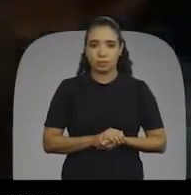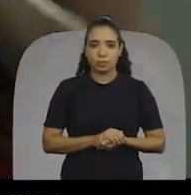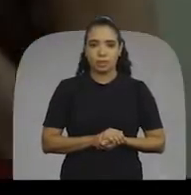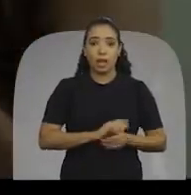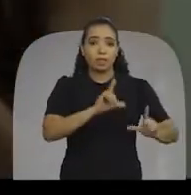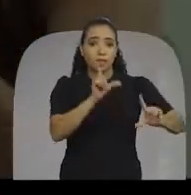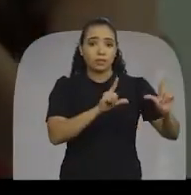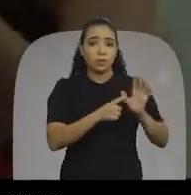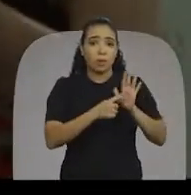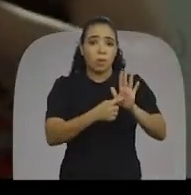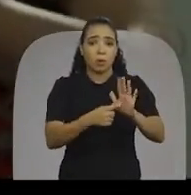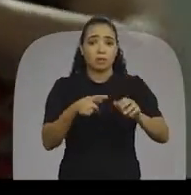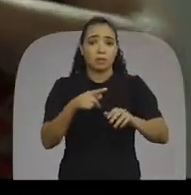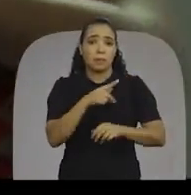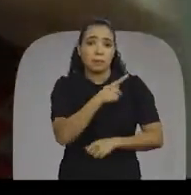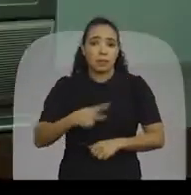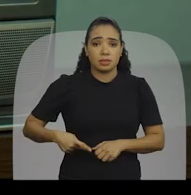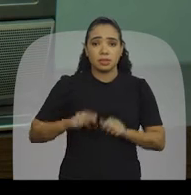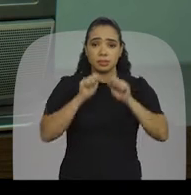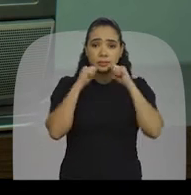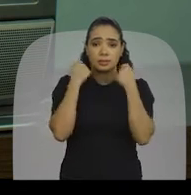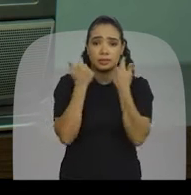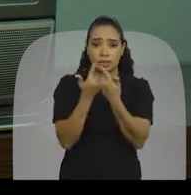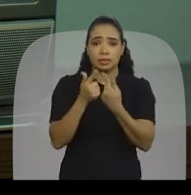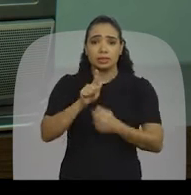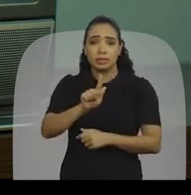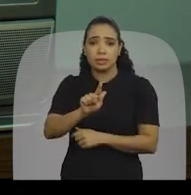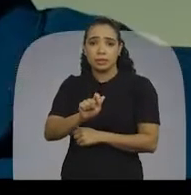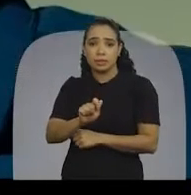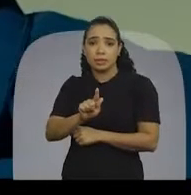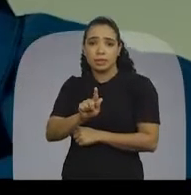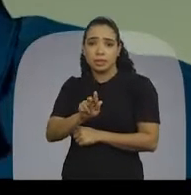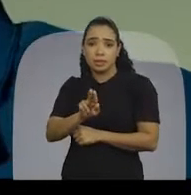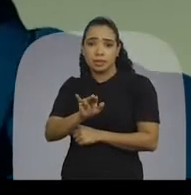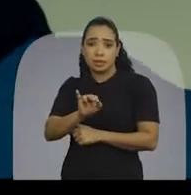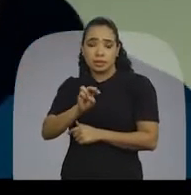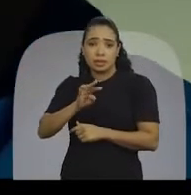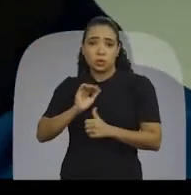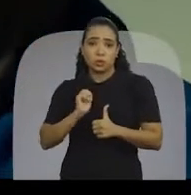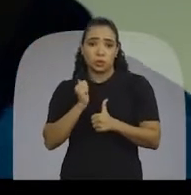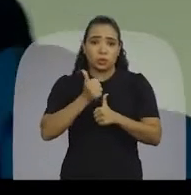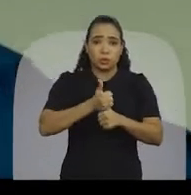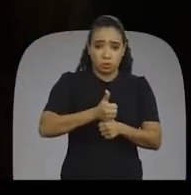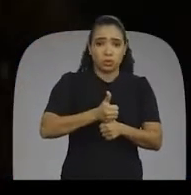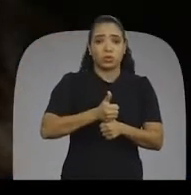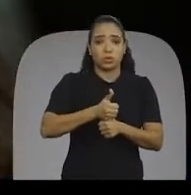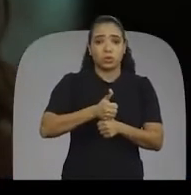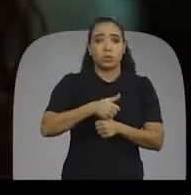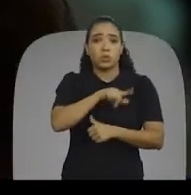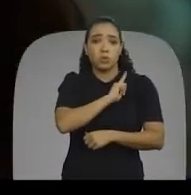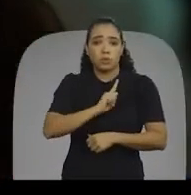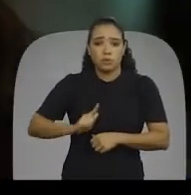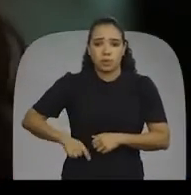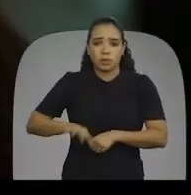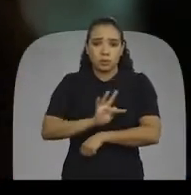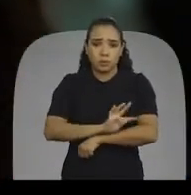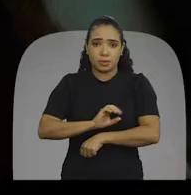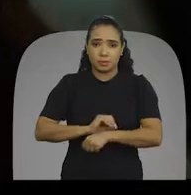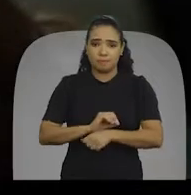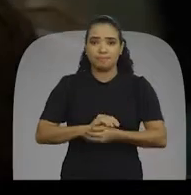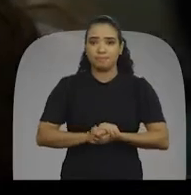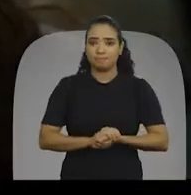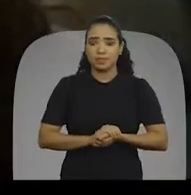O presidente da Assembleia Legislativa do Tocantins, Carlos Henrique Gaguin, tomou posse agora há pouco como governador em perigo do Estado.